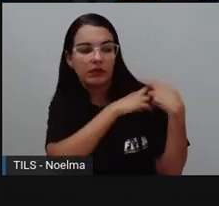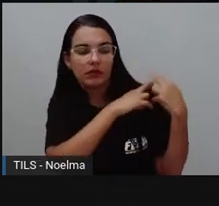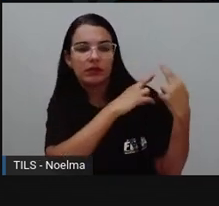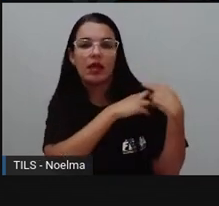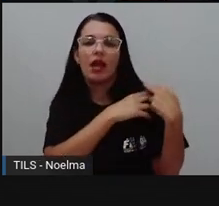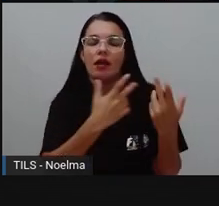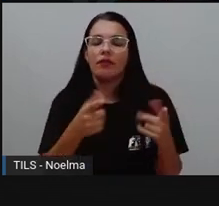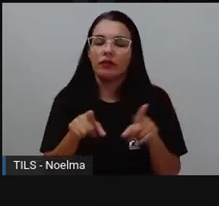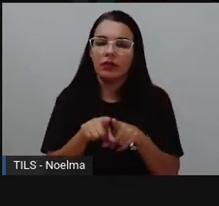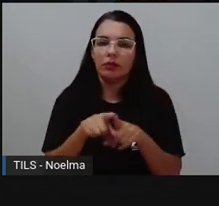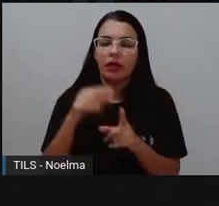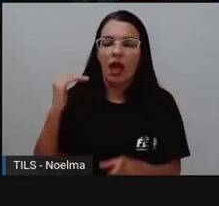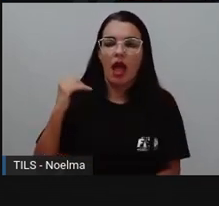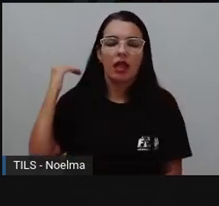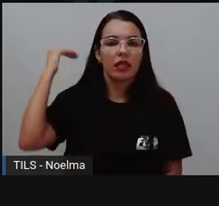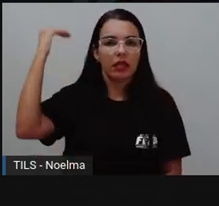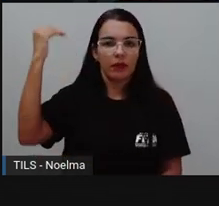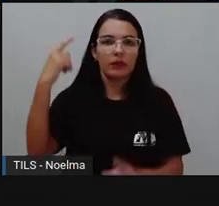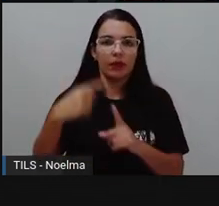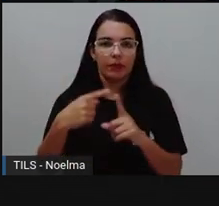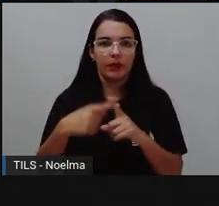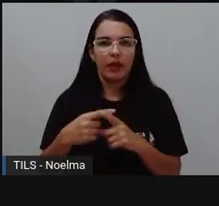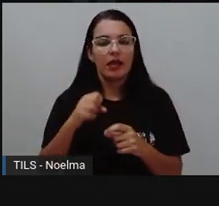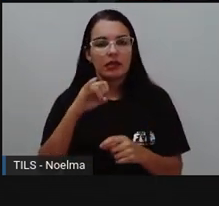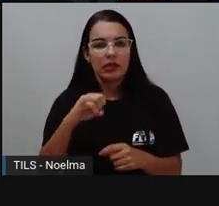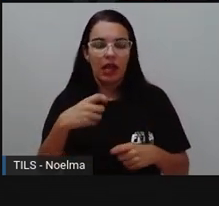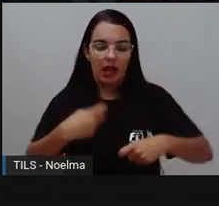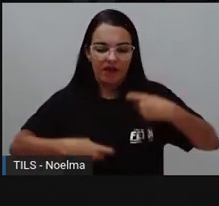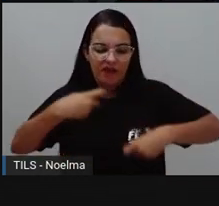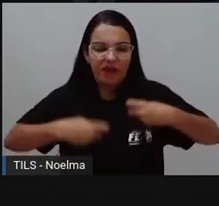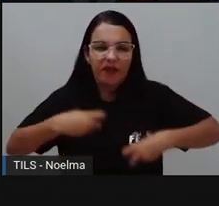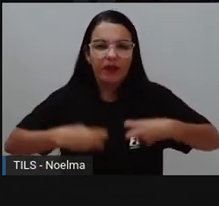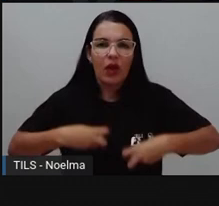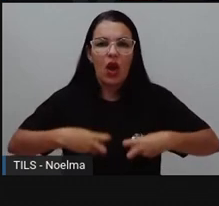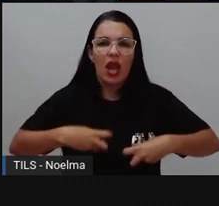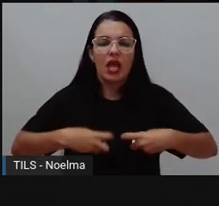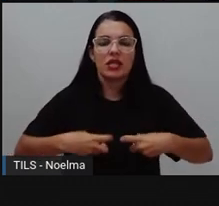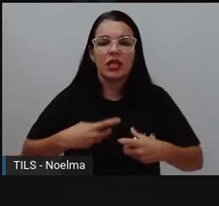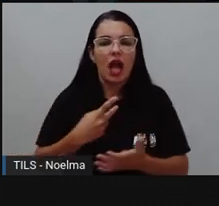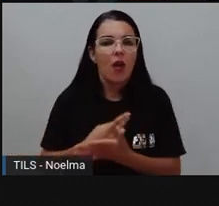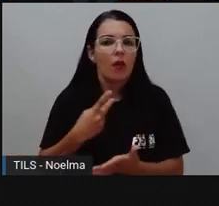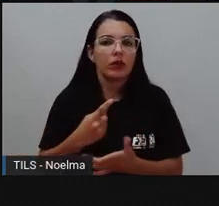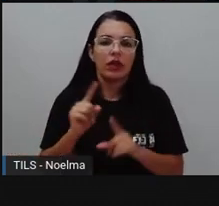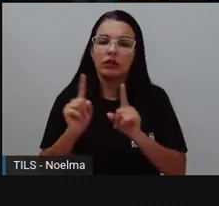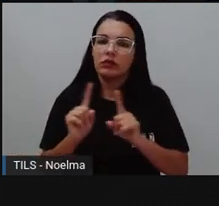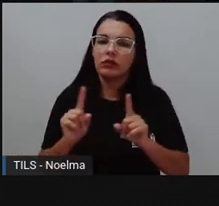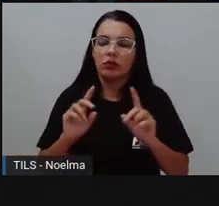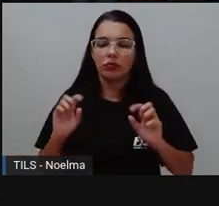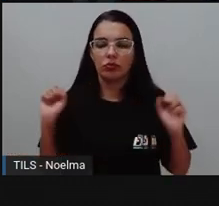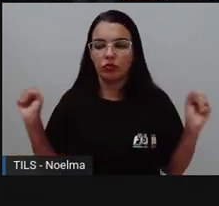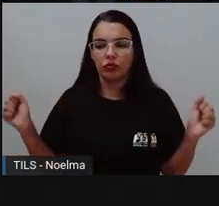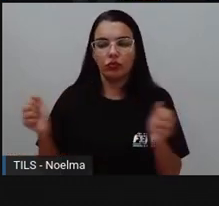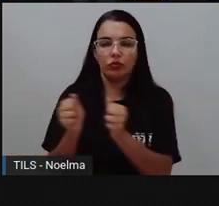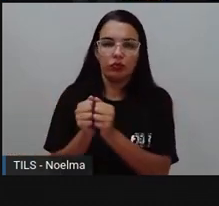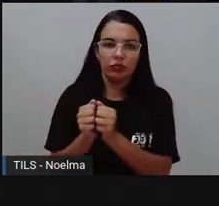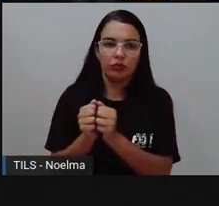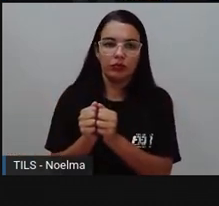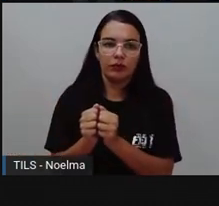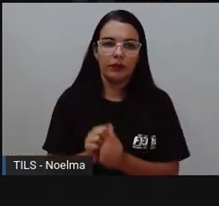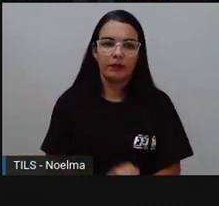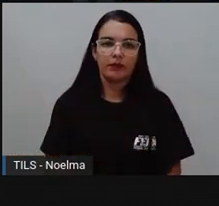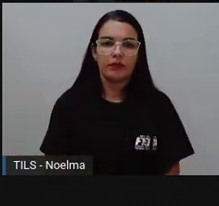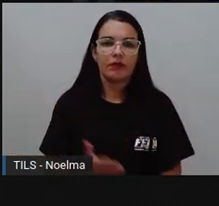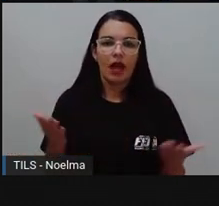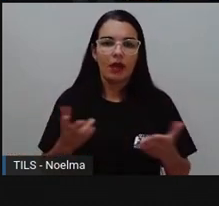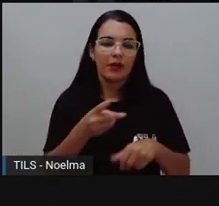alguém adulto, para que essa ação tão violenta não aconteça com quem está também à nossa volta. A PRO